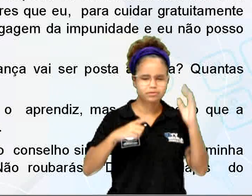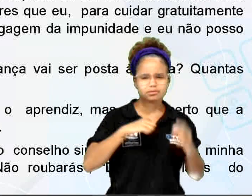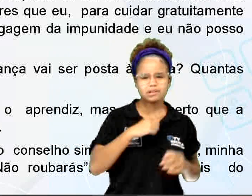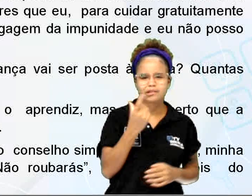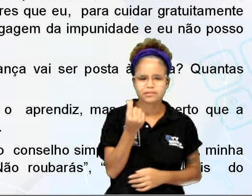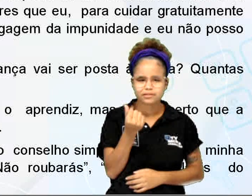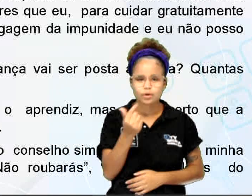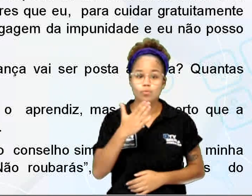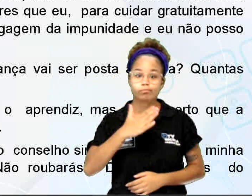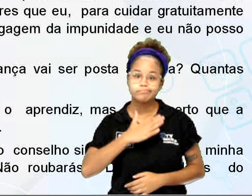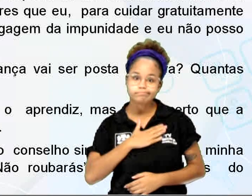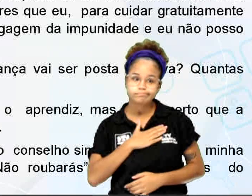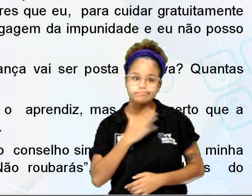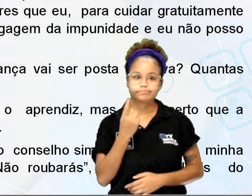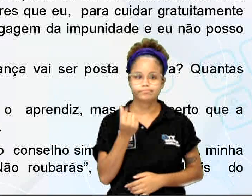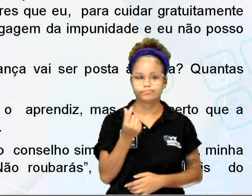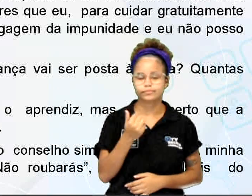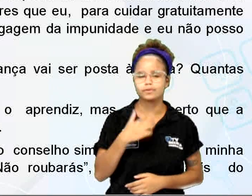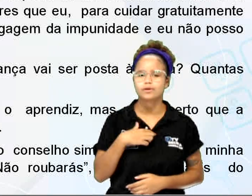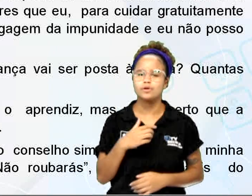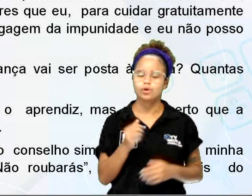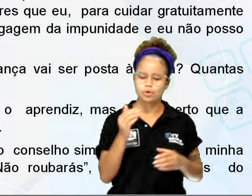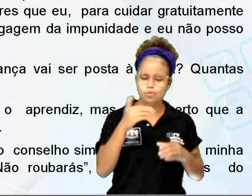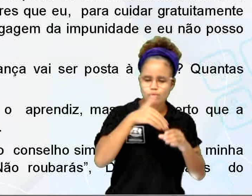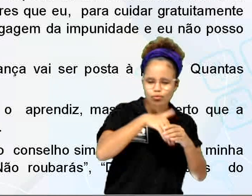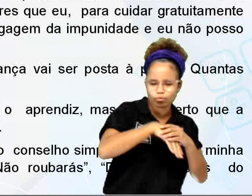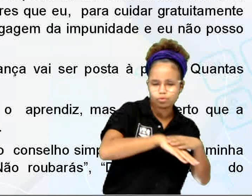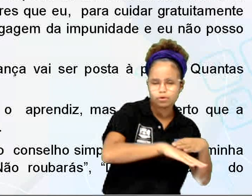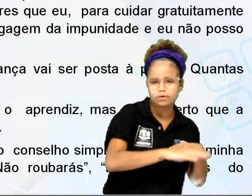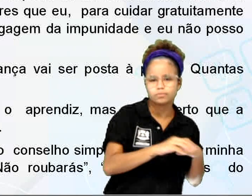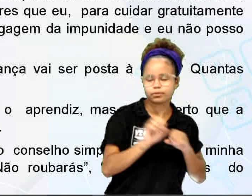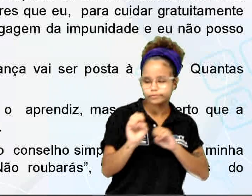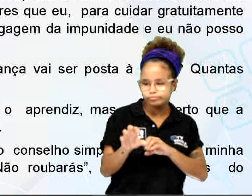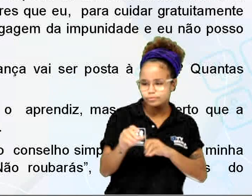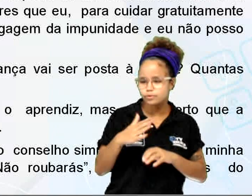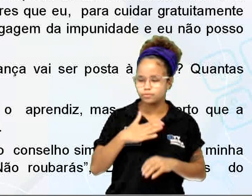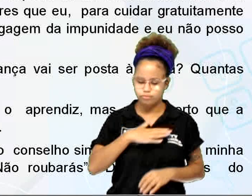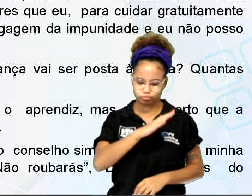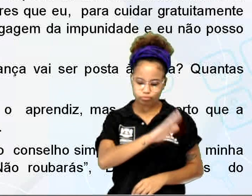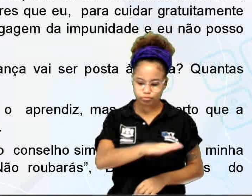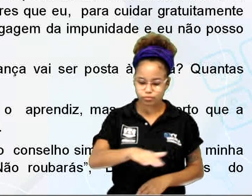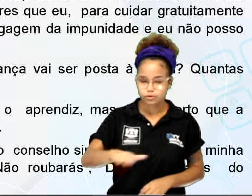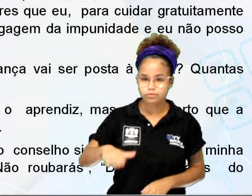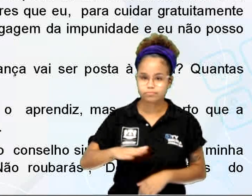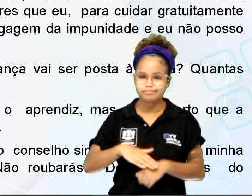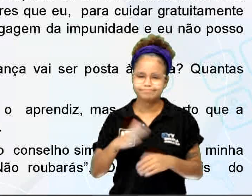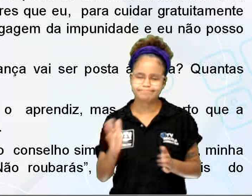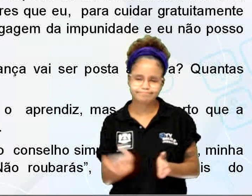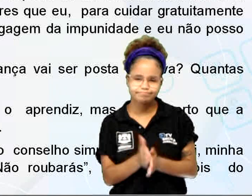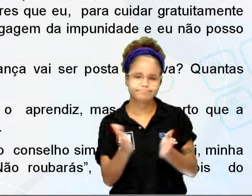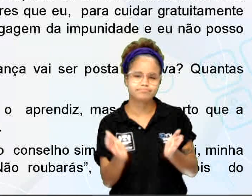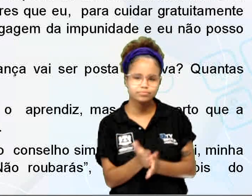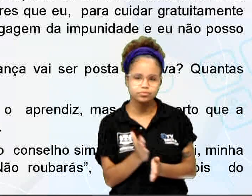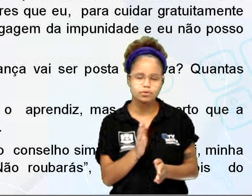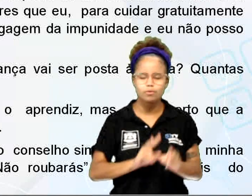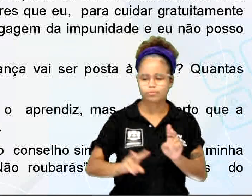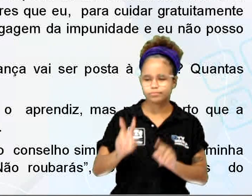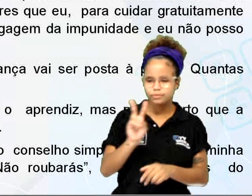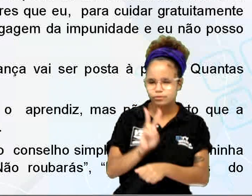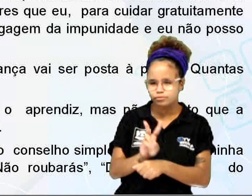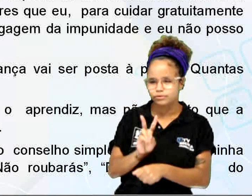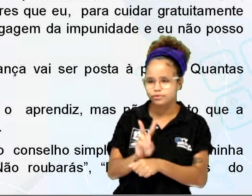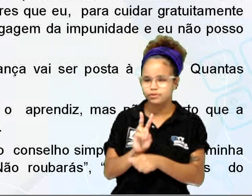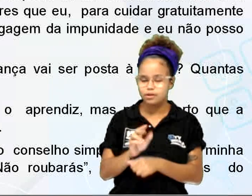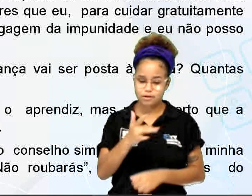do meu dinheiro, que reservo duramente para educar os meninos mais pobres que eu, para cuidar gratuitamente da